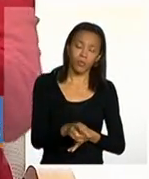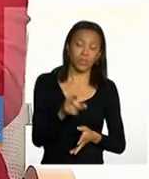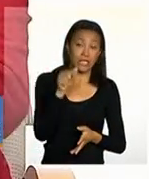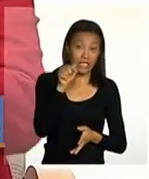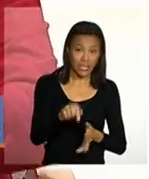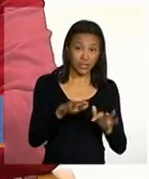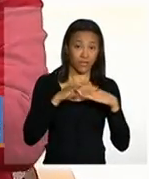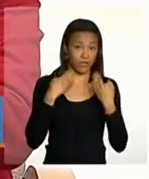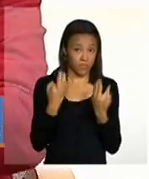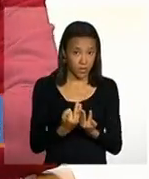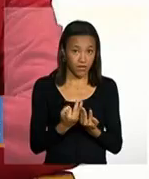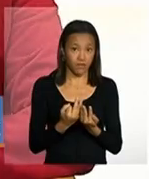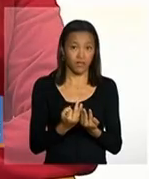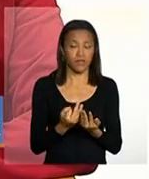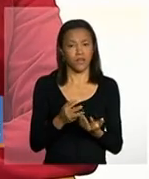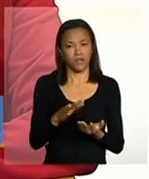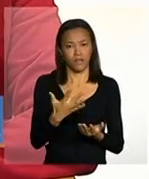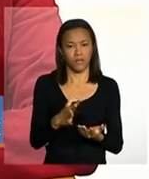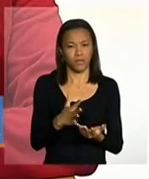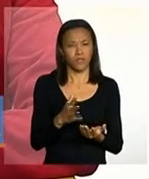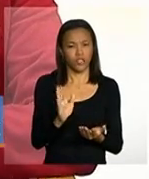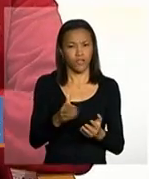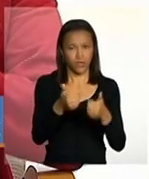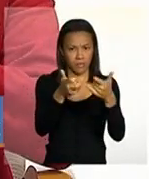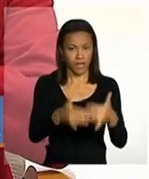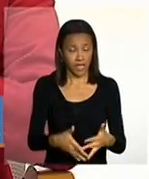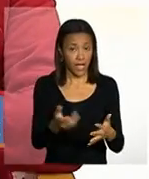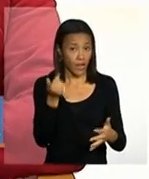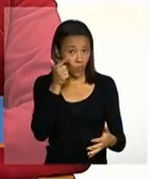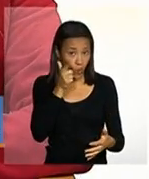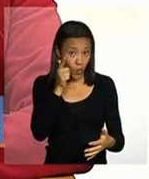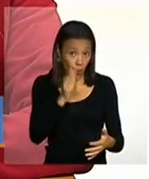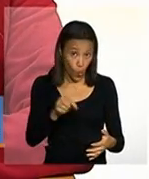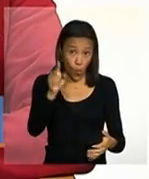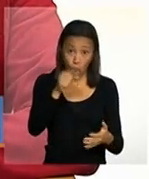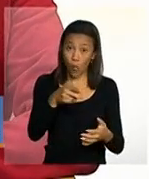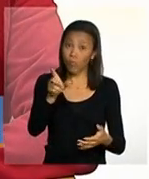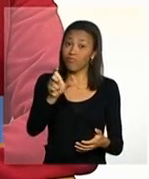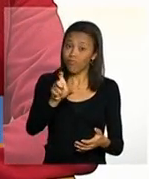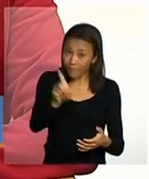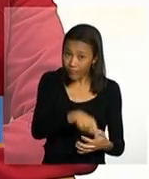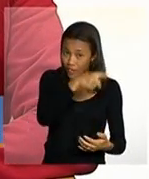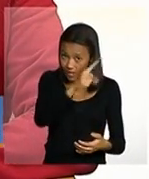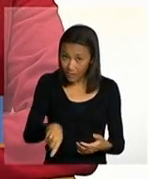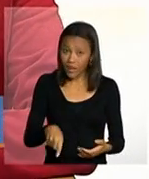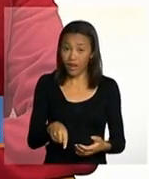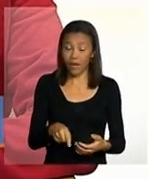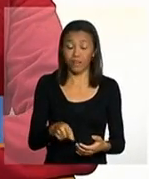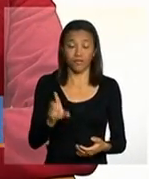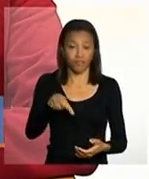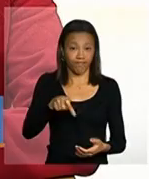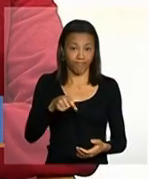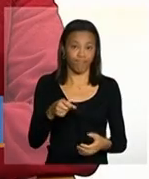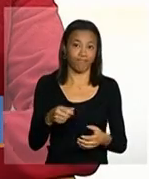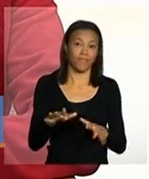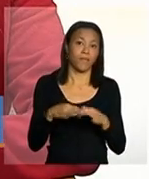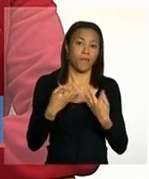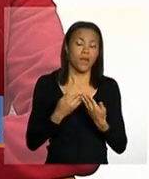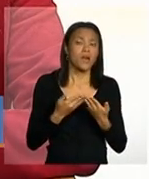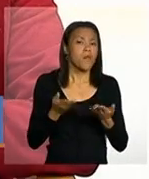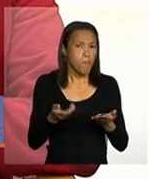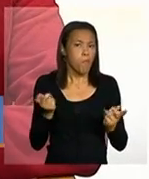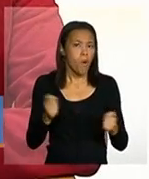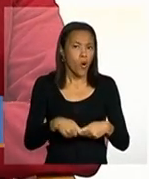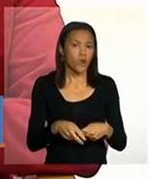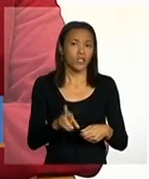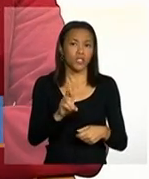mesmo após essa situação relatada aí ela vir a ter o benefício cancelado poderá por meio de recurso